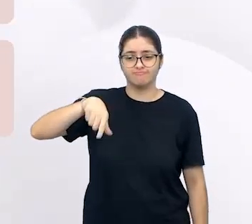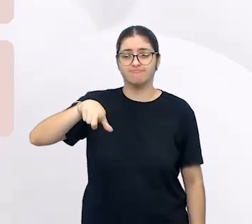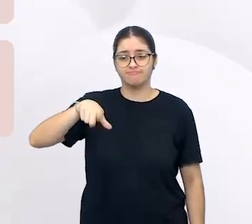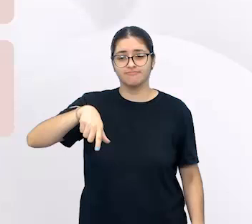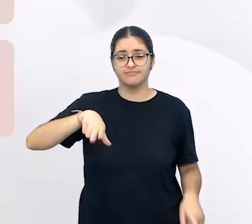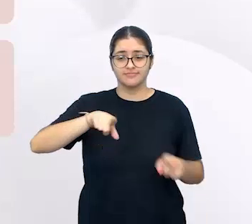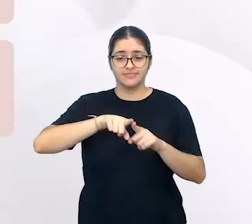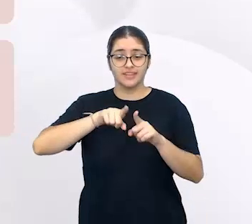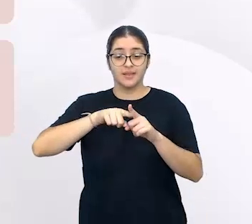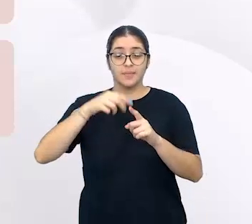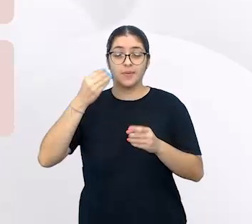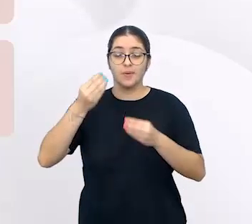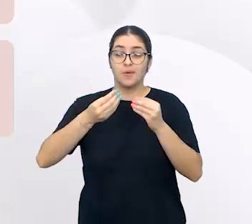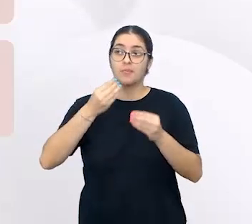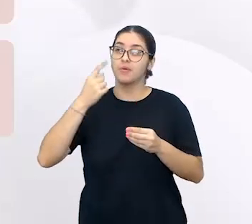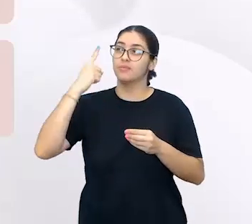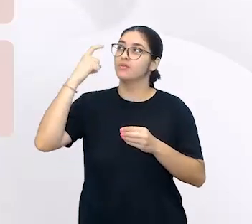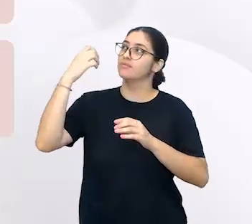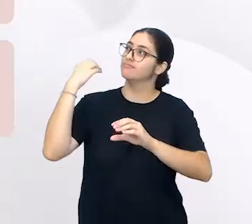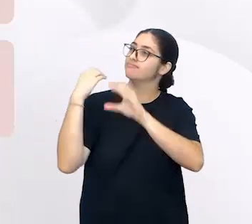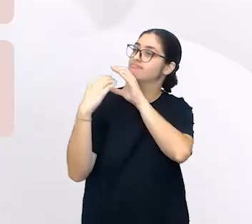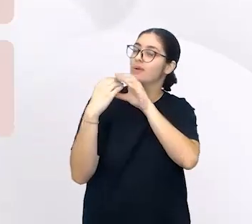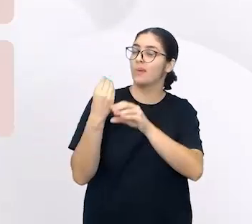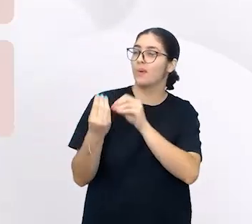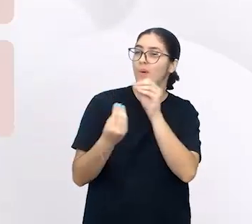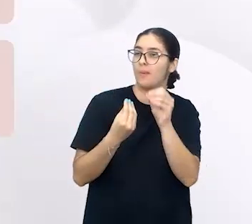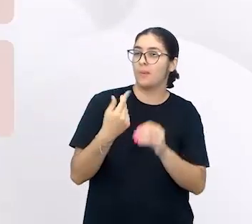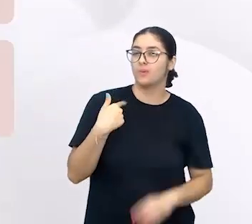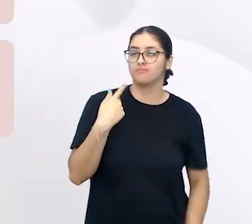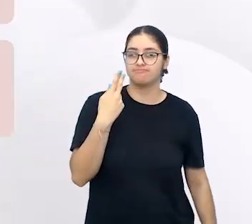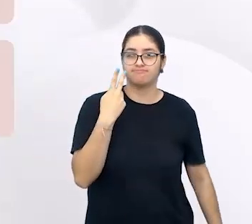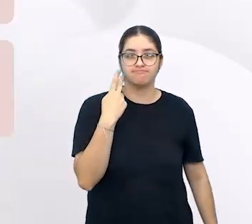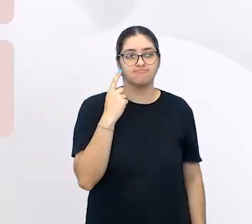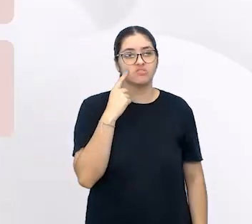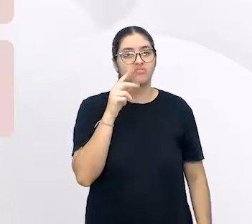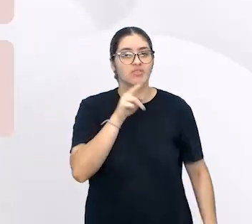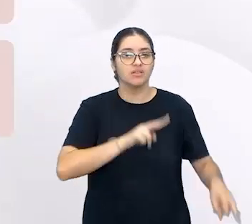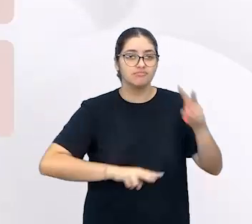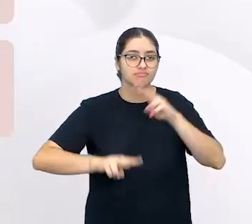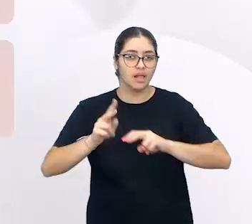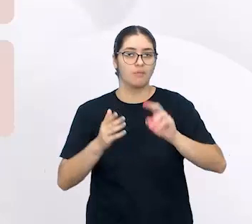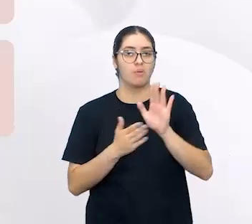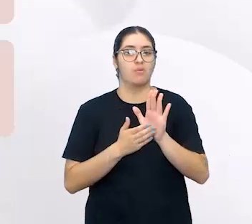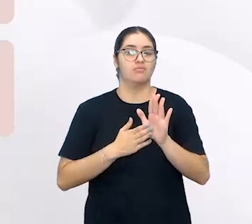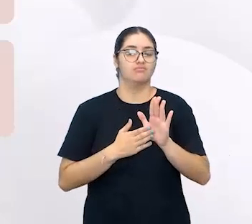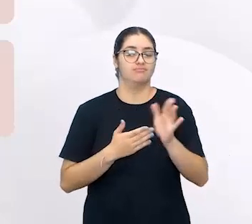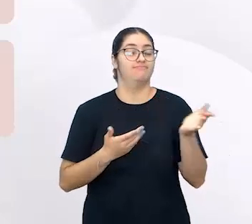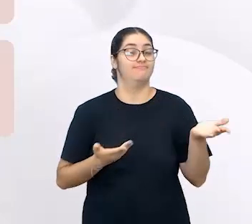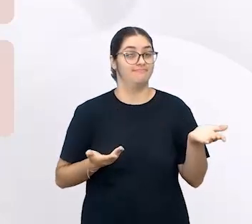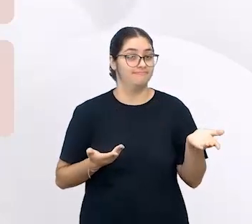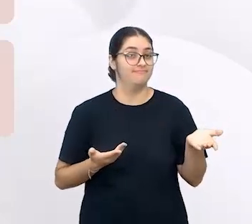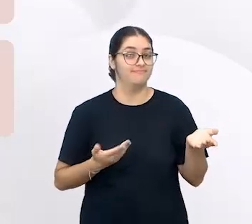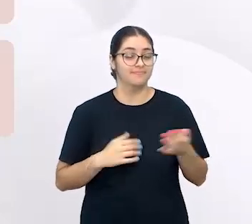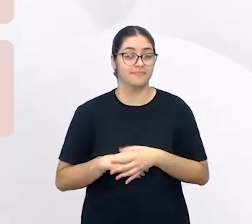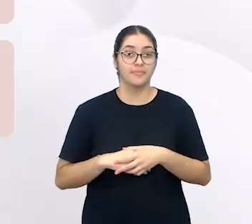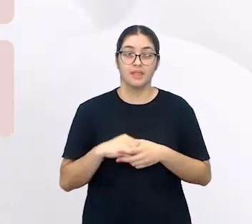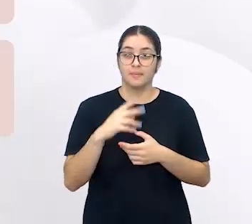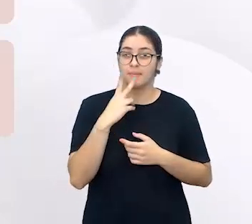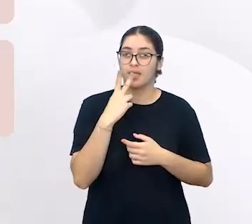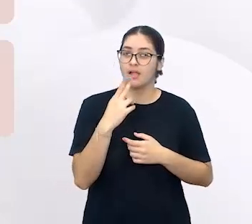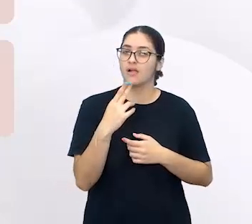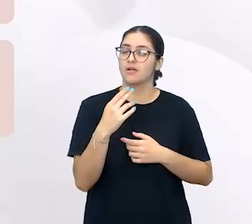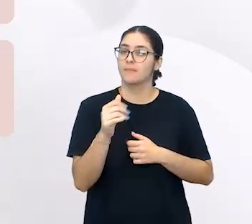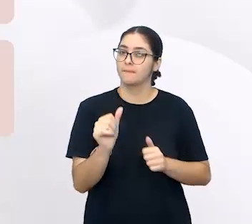comunica o seu modo de pensar. Como ela enxerga aquilo que a gente está propondo a ela. Torna-se mais